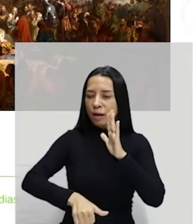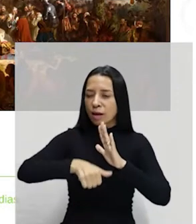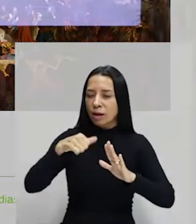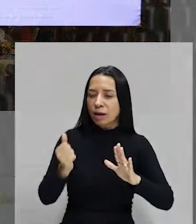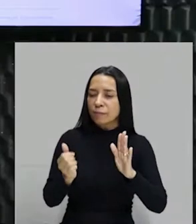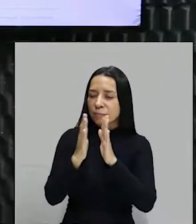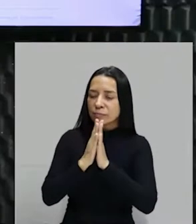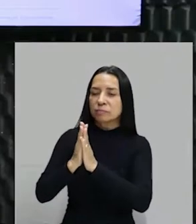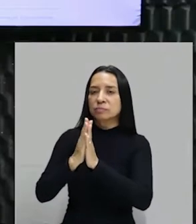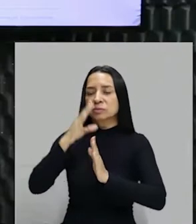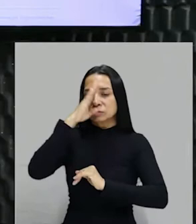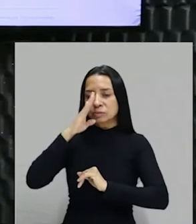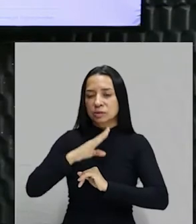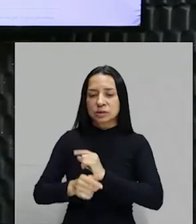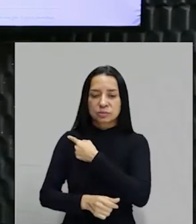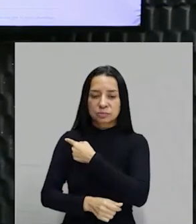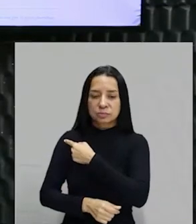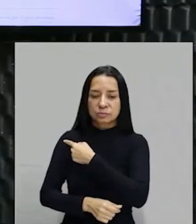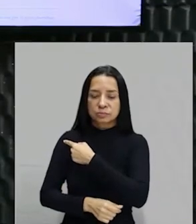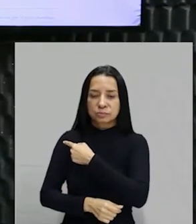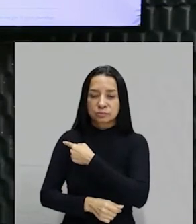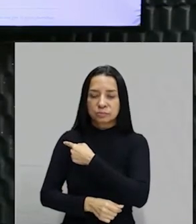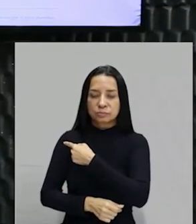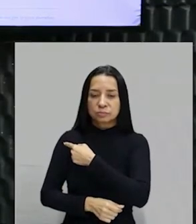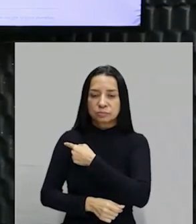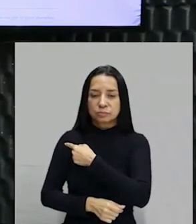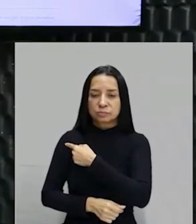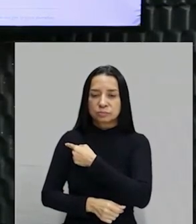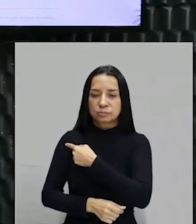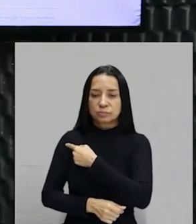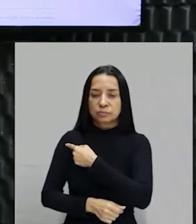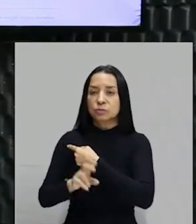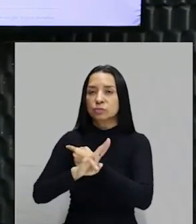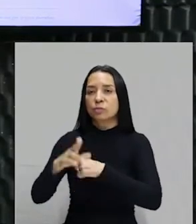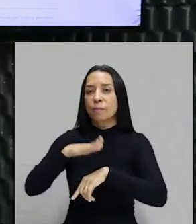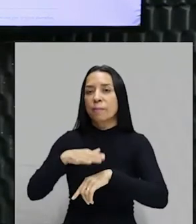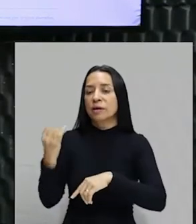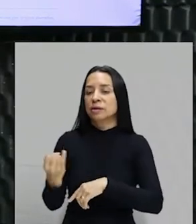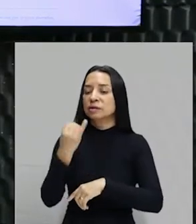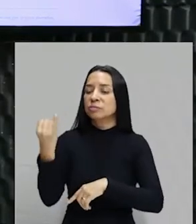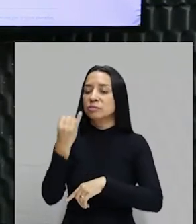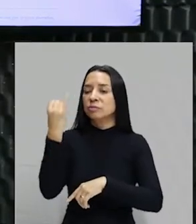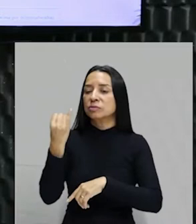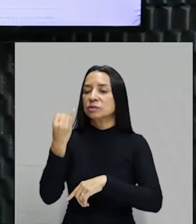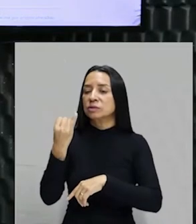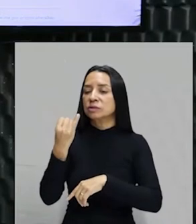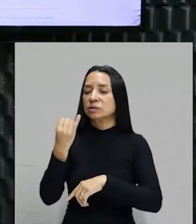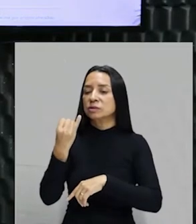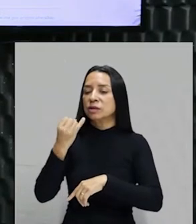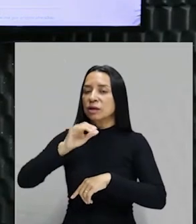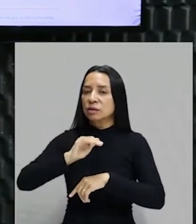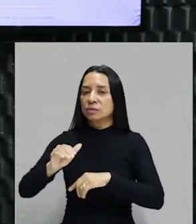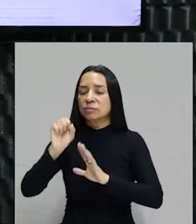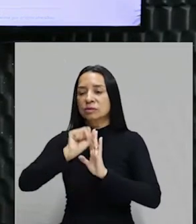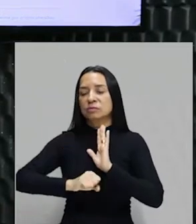Atenção aos nomes. O autor do primeiro, o autor do segundo e o autor do terceiro são os nomes mais importantes já da metade do século